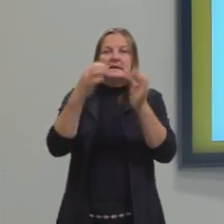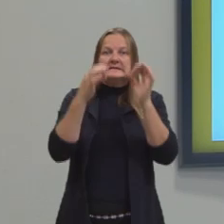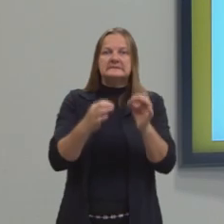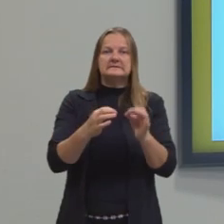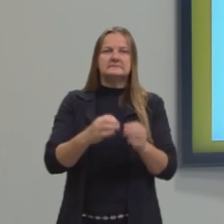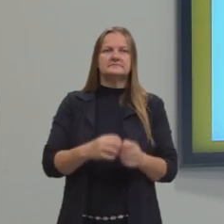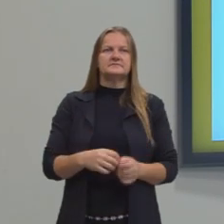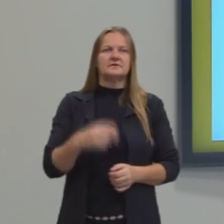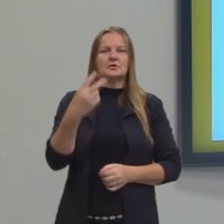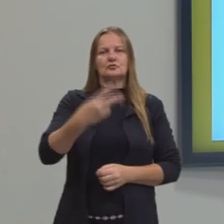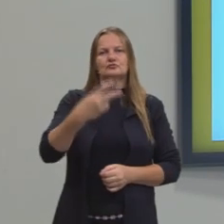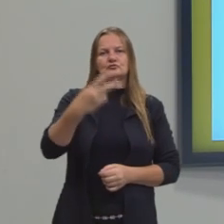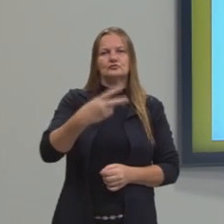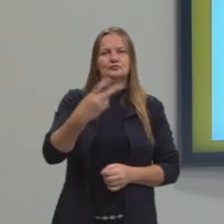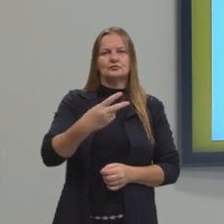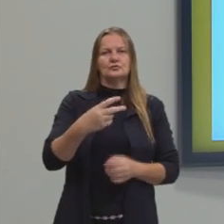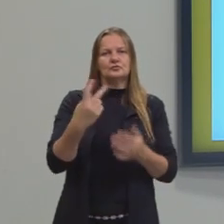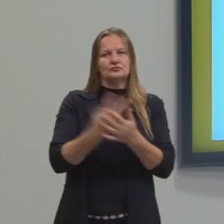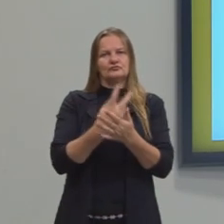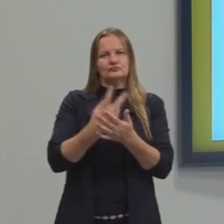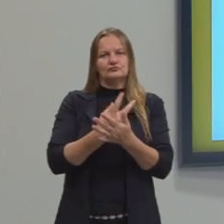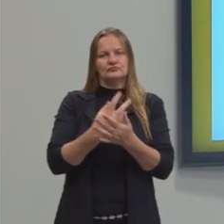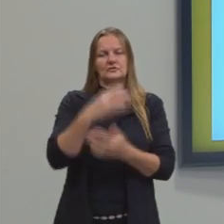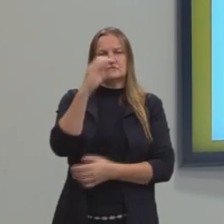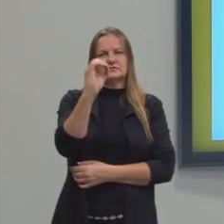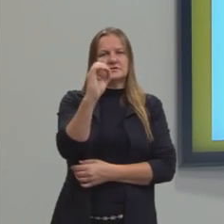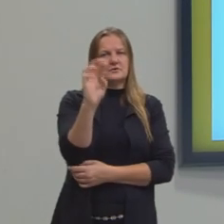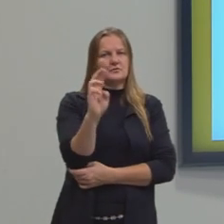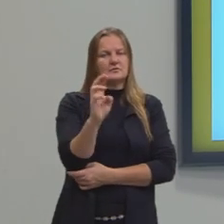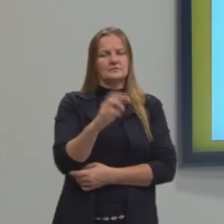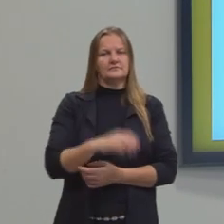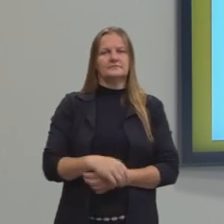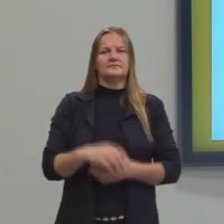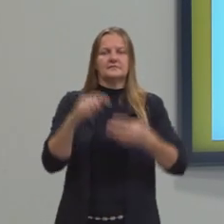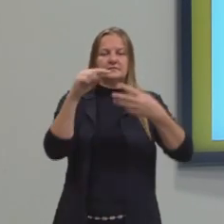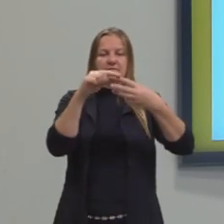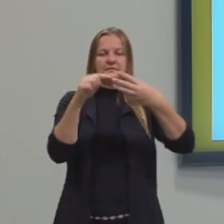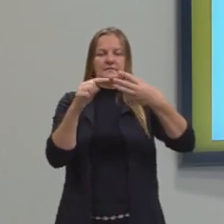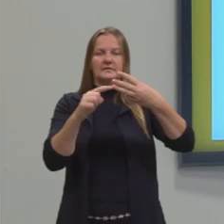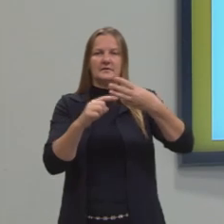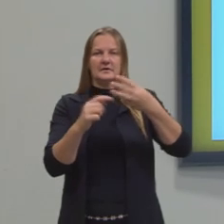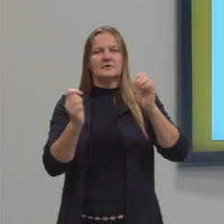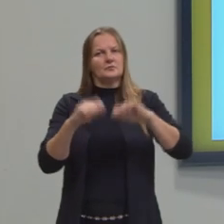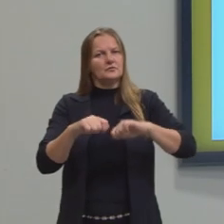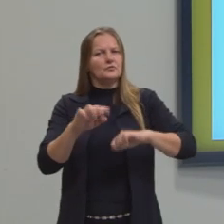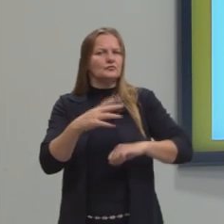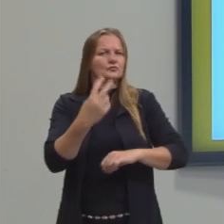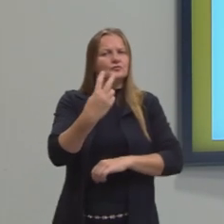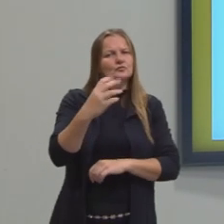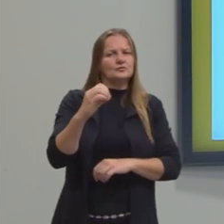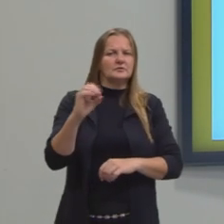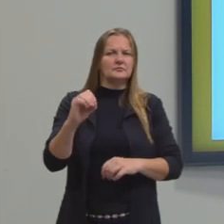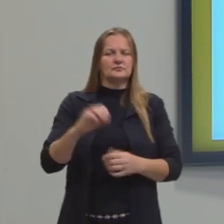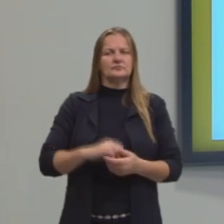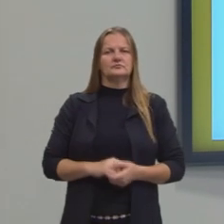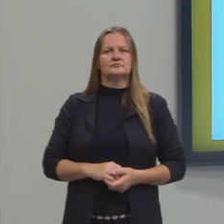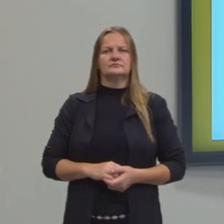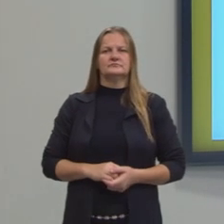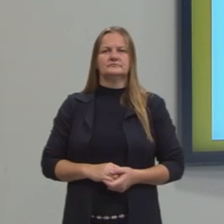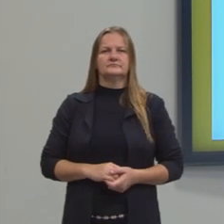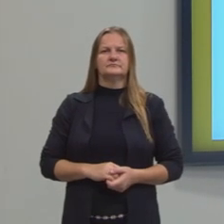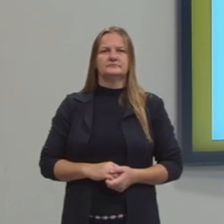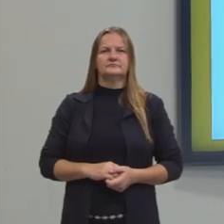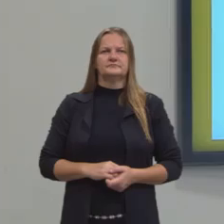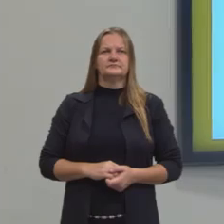Em duas possibilidades, ele não ganha nada, ou seja, R$,00. E em três possibilidades, ele ganha R 200,00. Então,